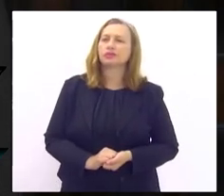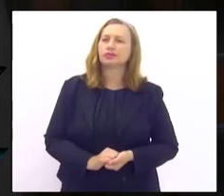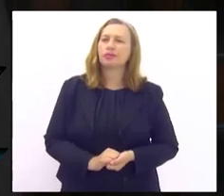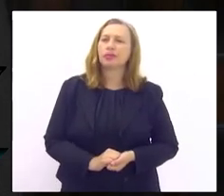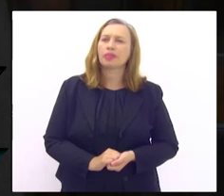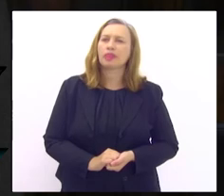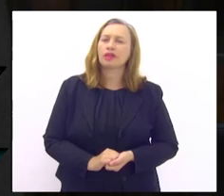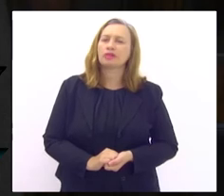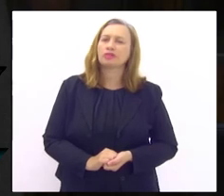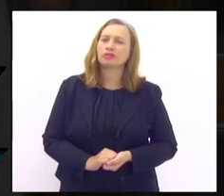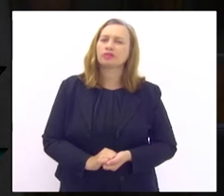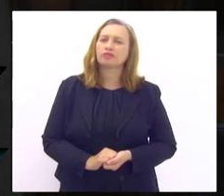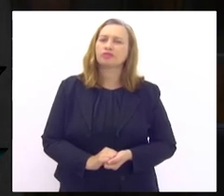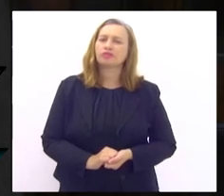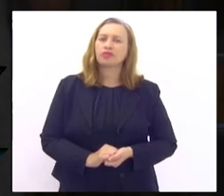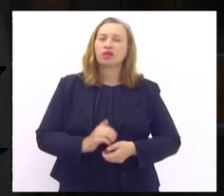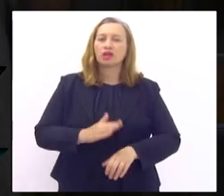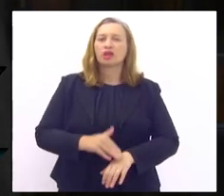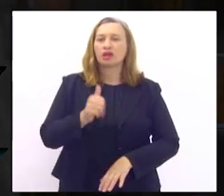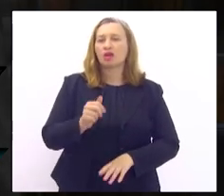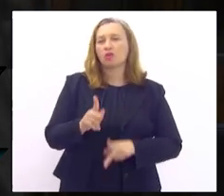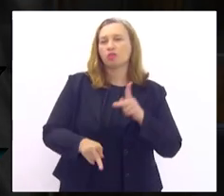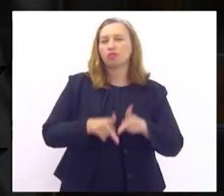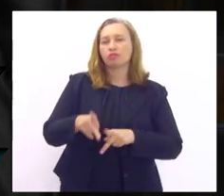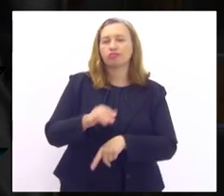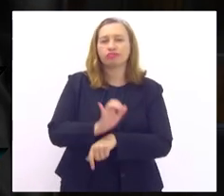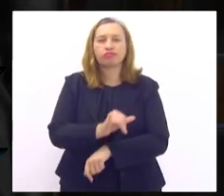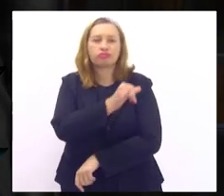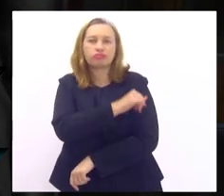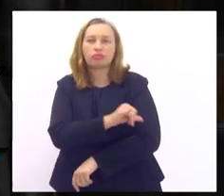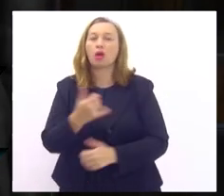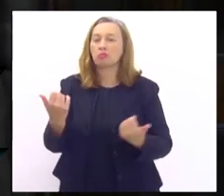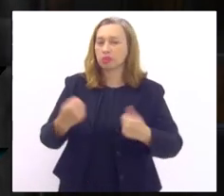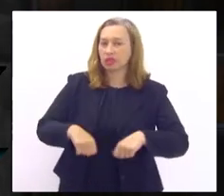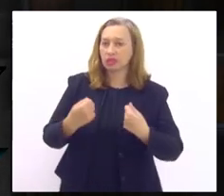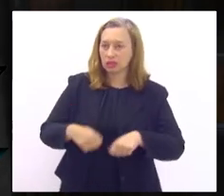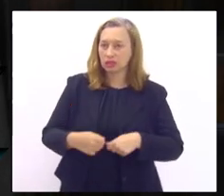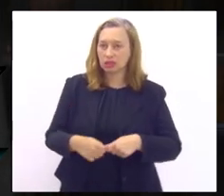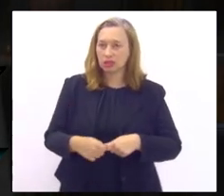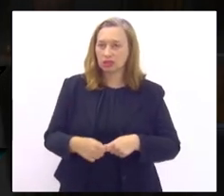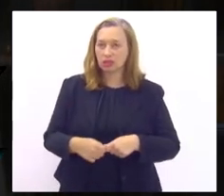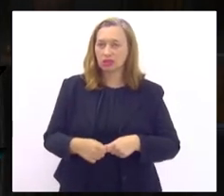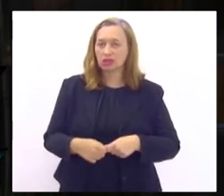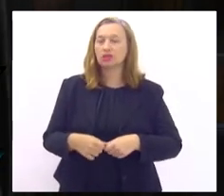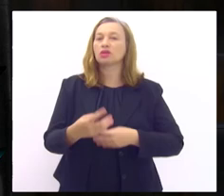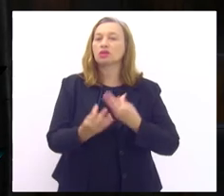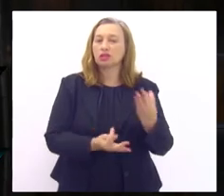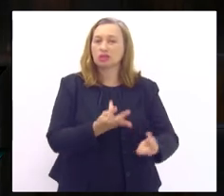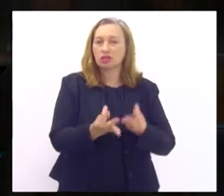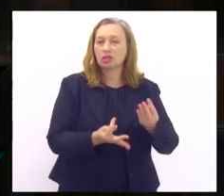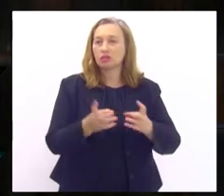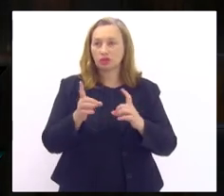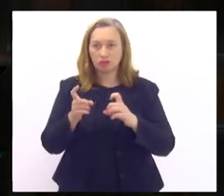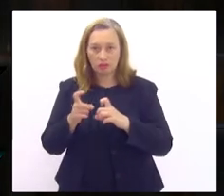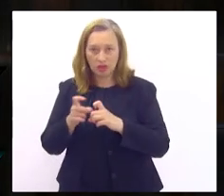dar uma dignidade à população do Rio de Janeiro que necessita tanto desse tratamento médico